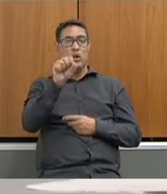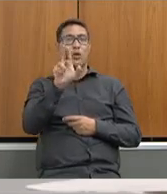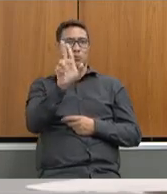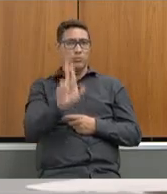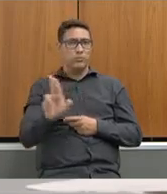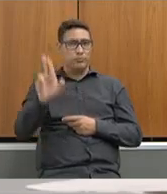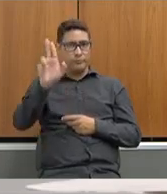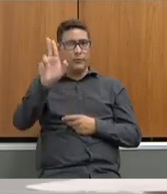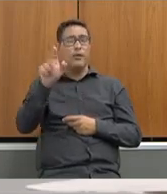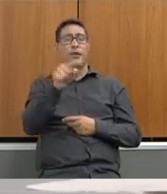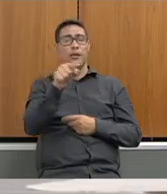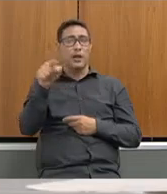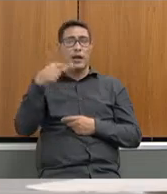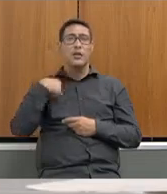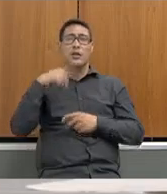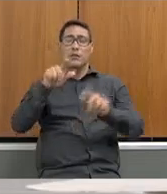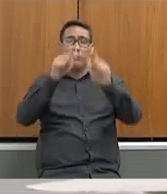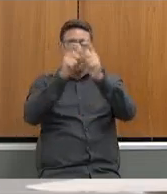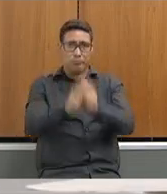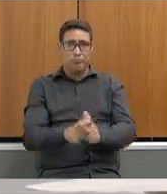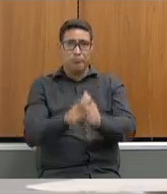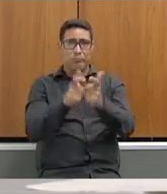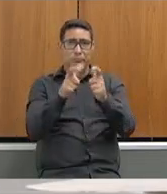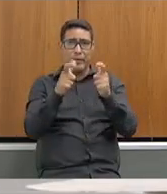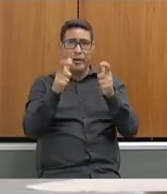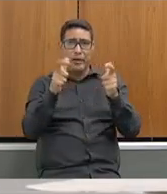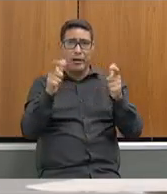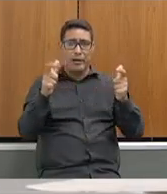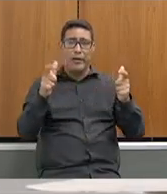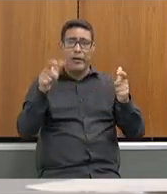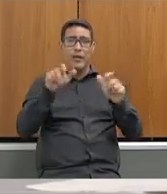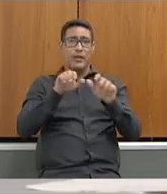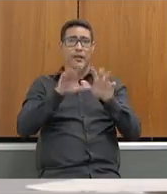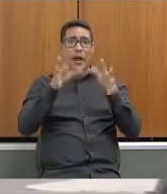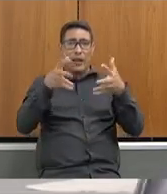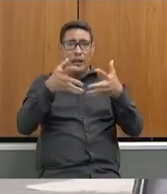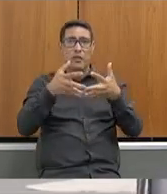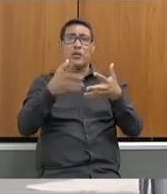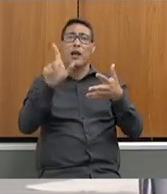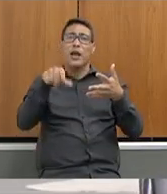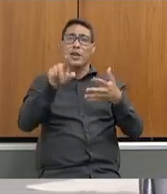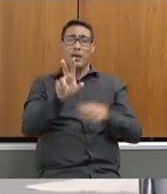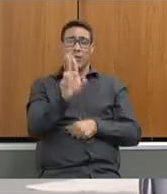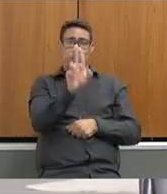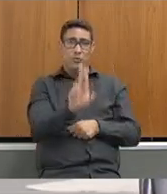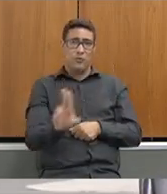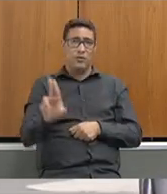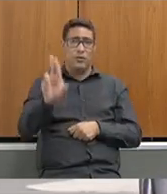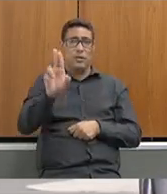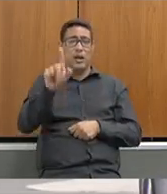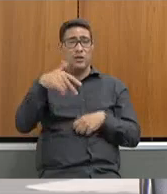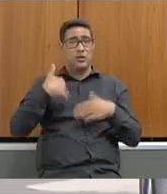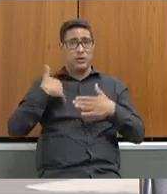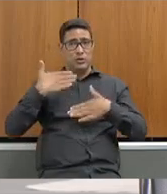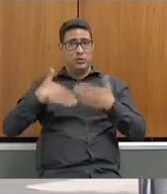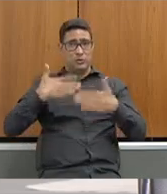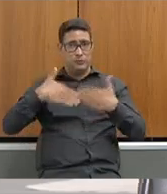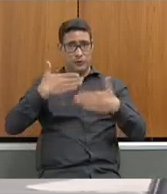de expansão dessa rede e precisamos, com o plano que temos, de fomentar que essas universidades desenvolvam